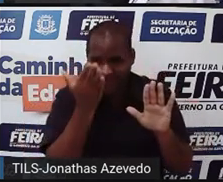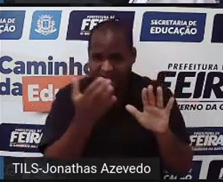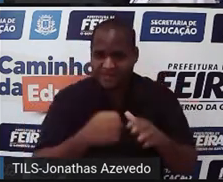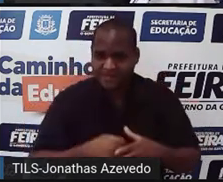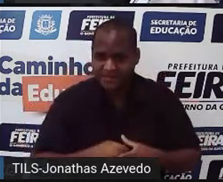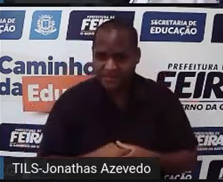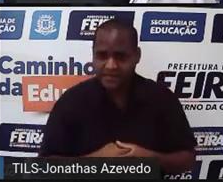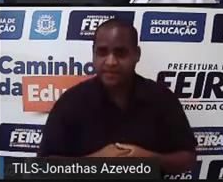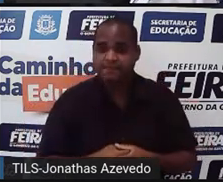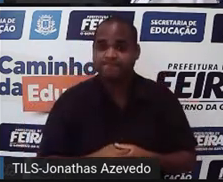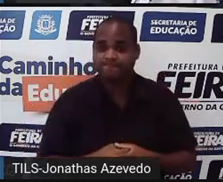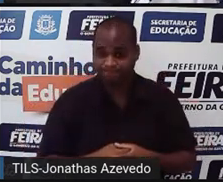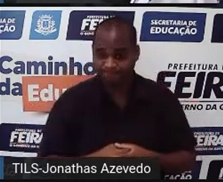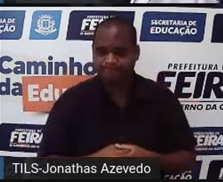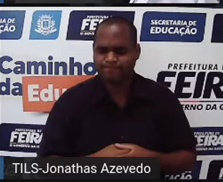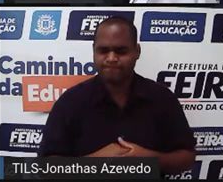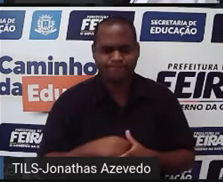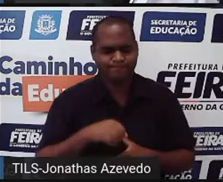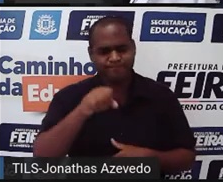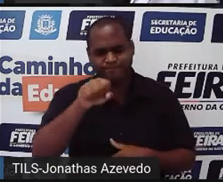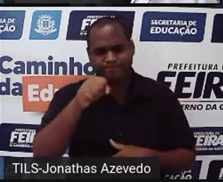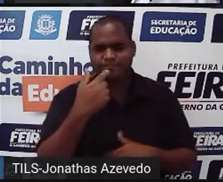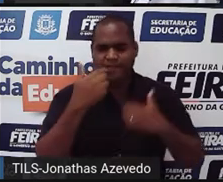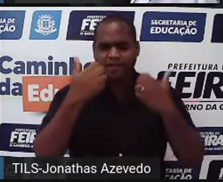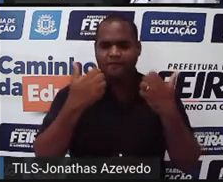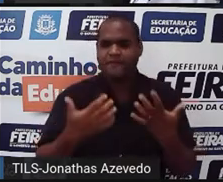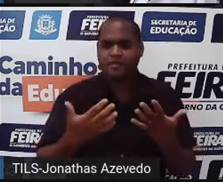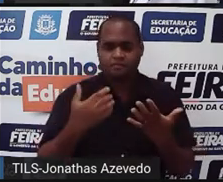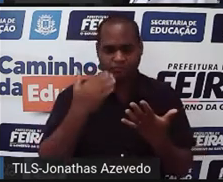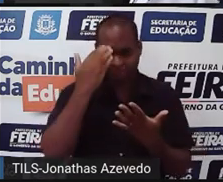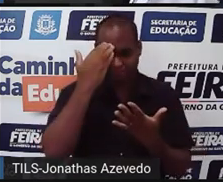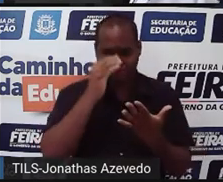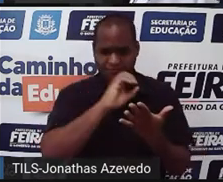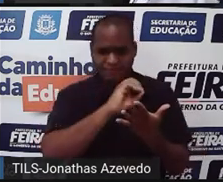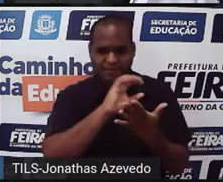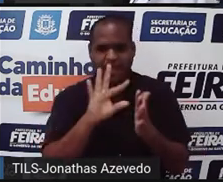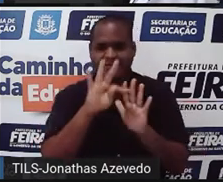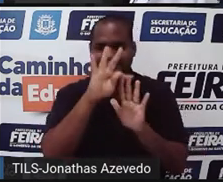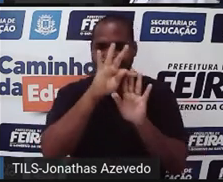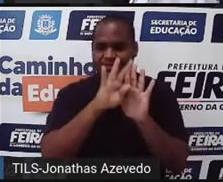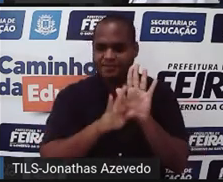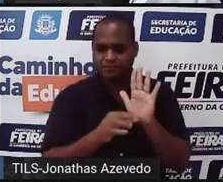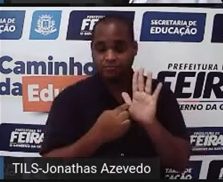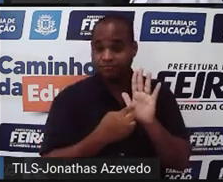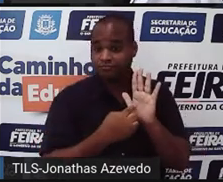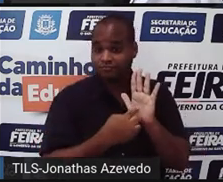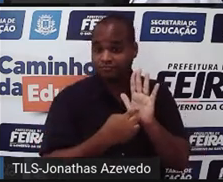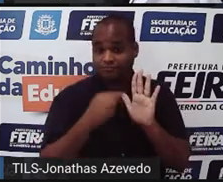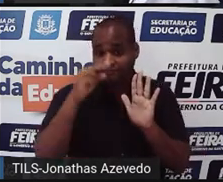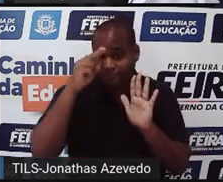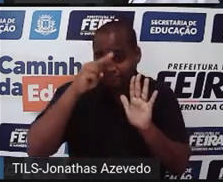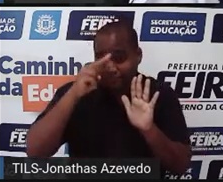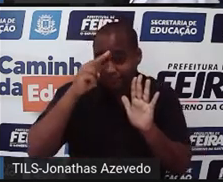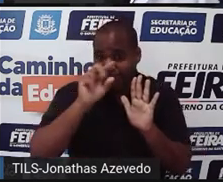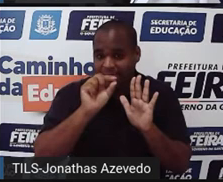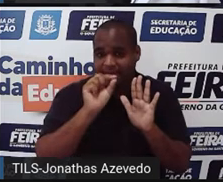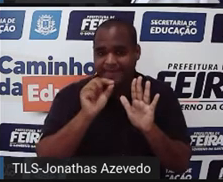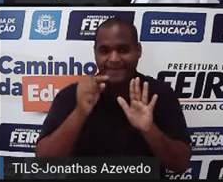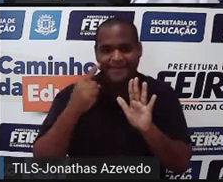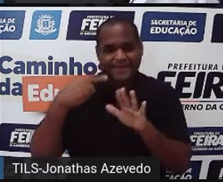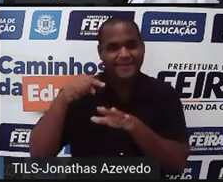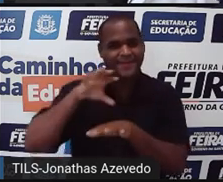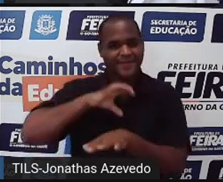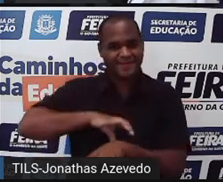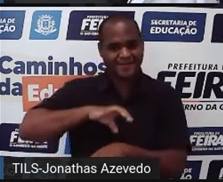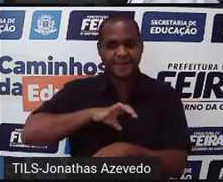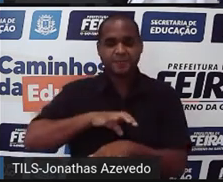Pois é, quando a gente fala de interpretação, a gente lembra logo lá da matéria